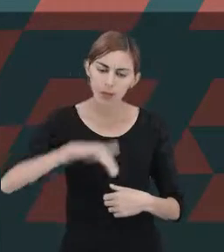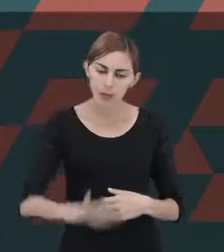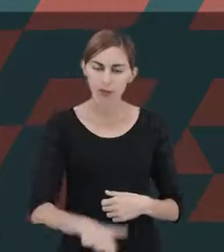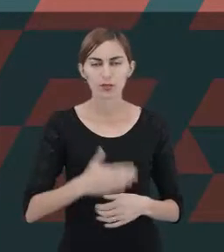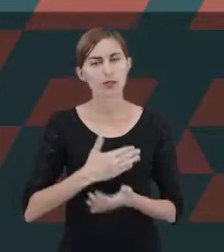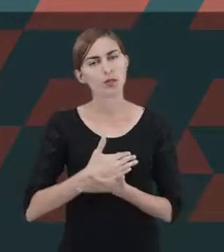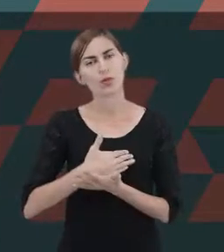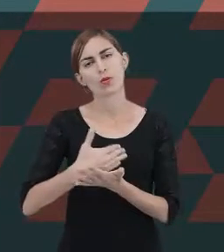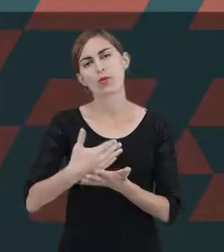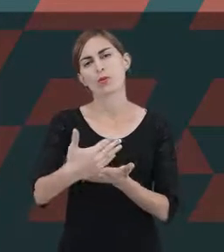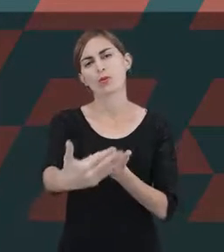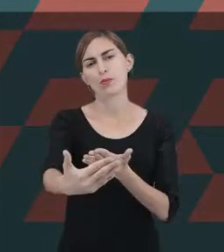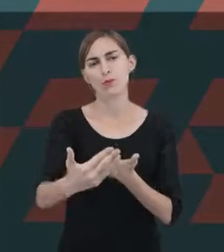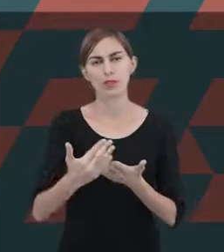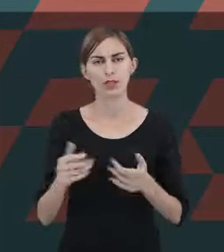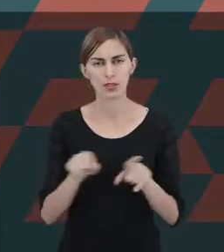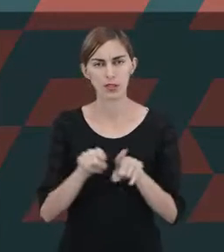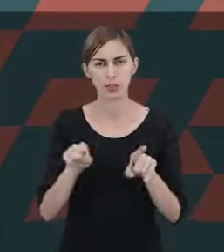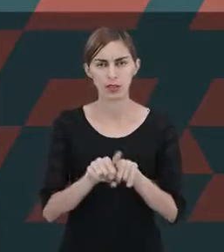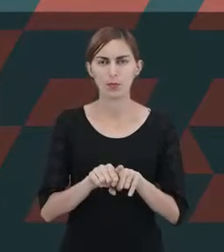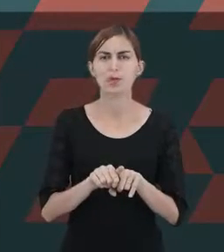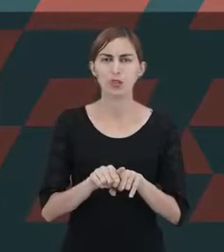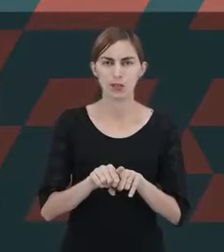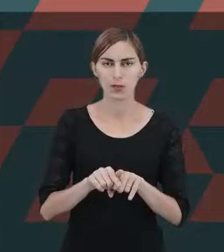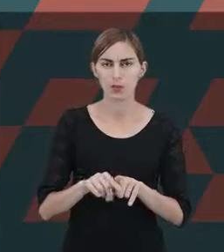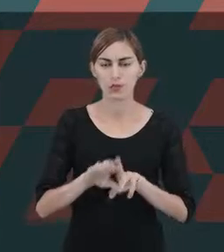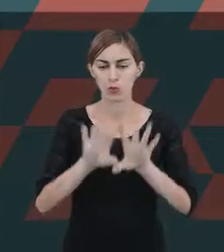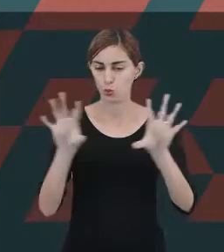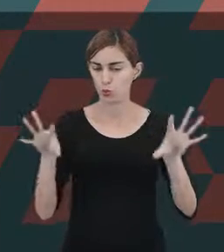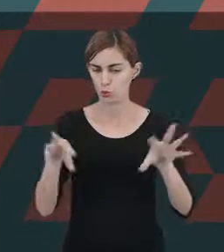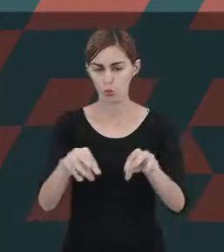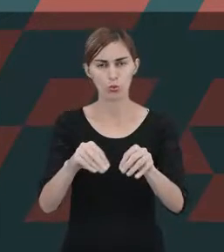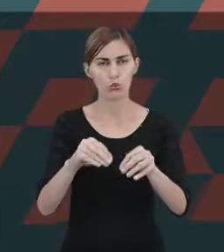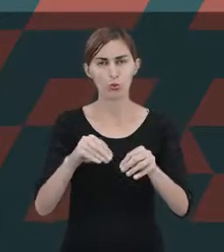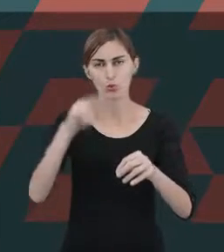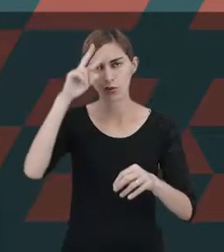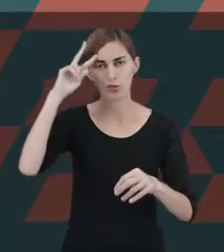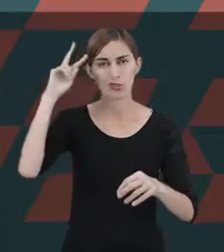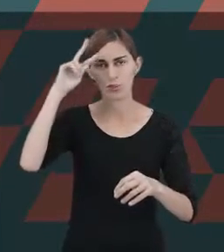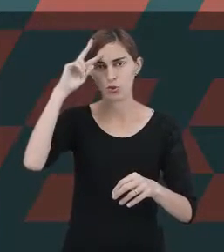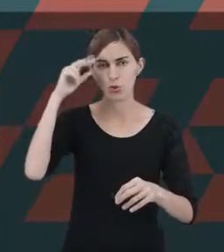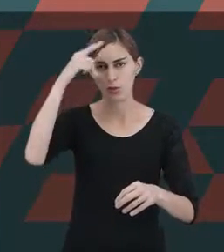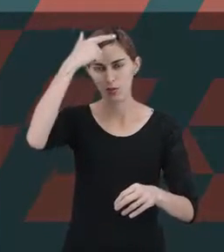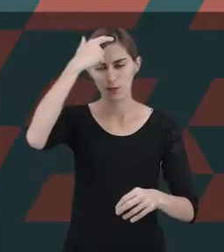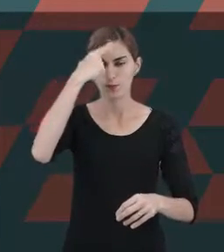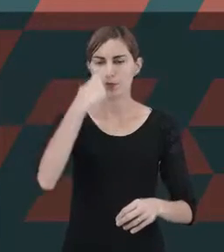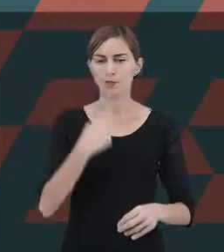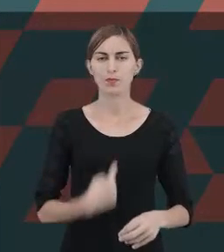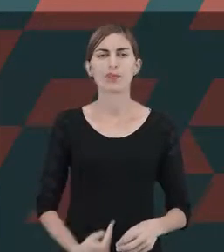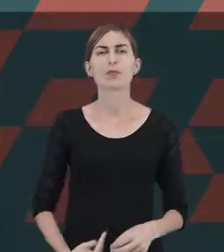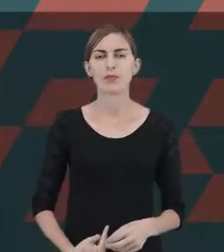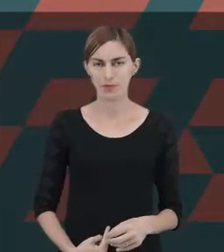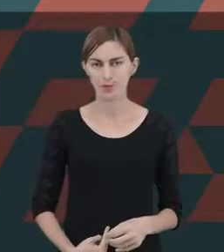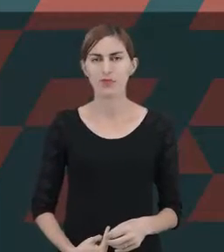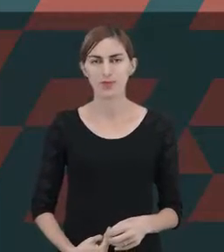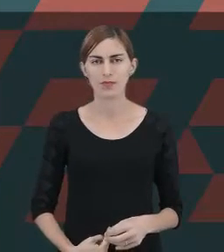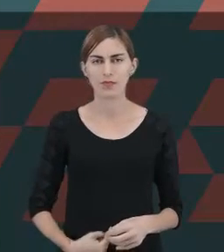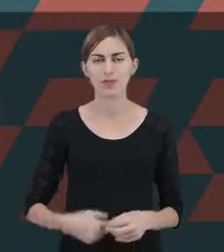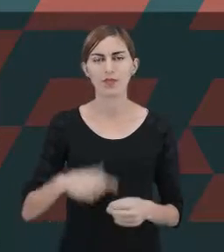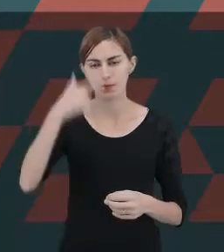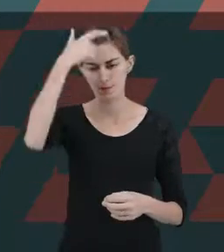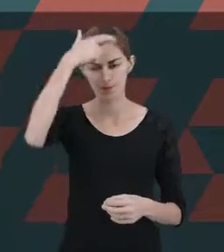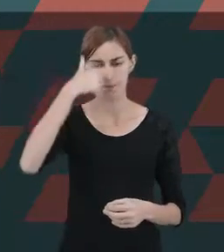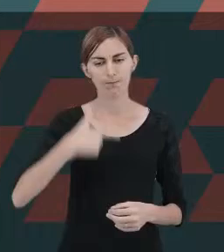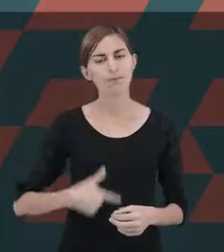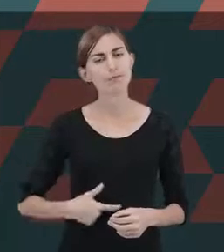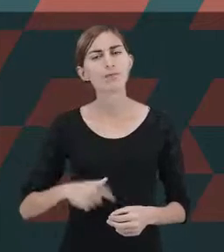também a estruturar toda a sua história e personalidade. É nesse momento das relações